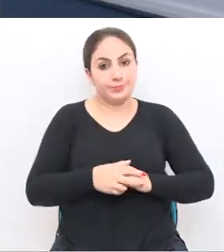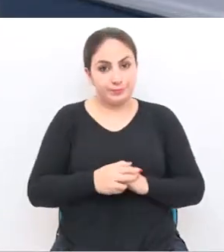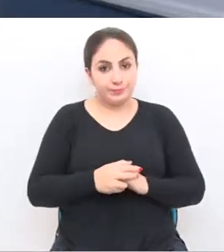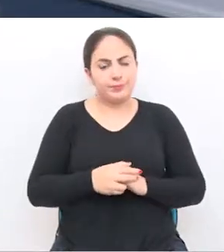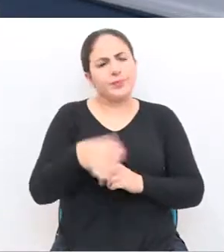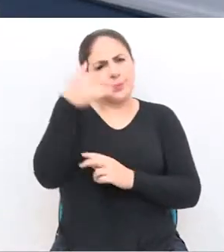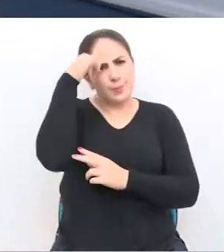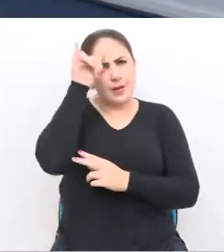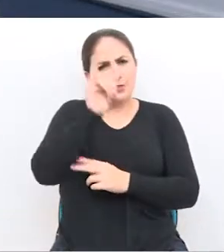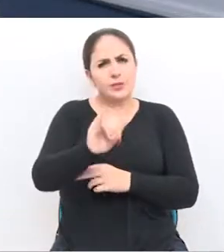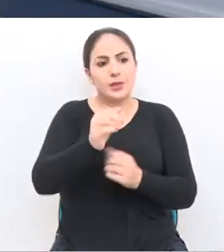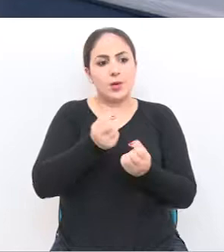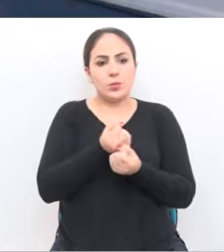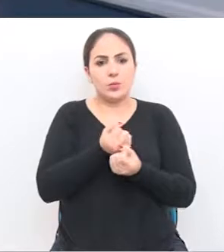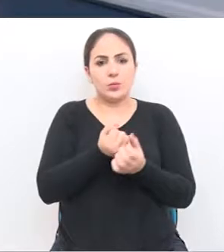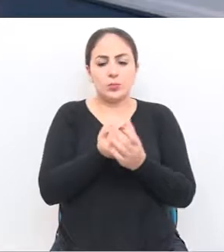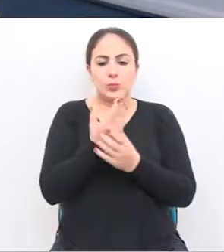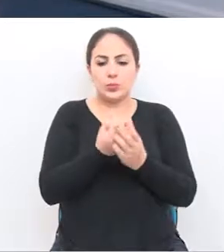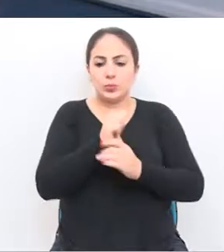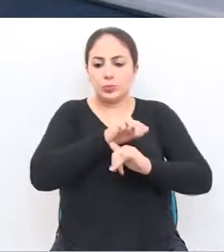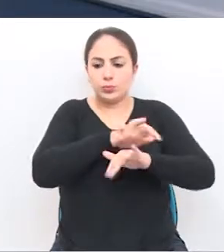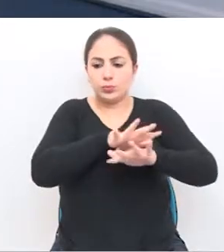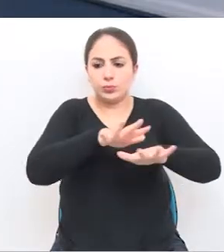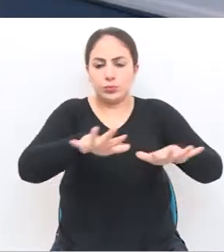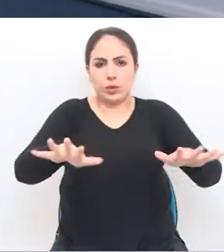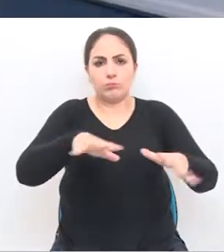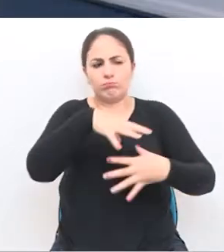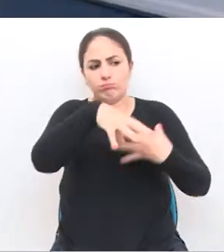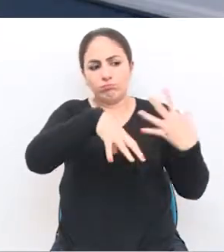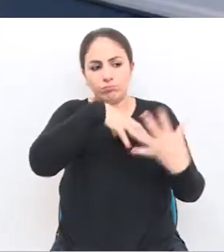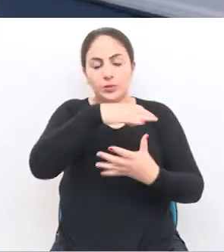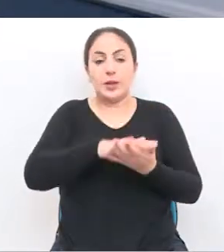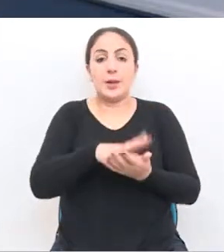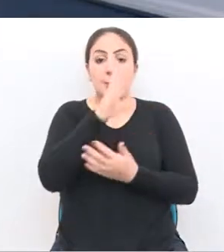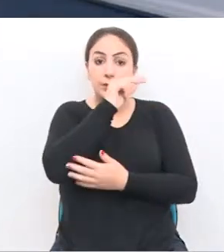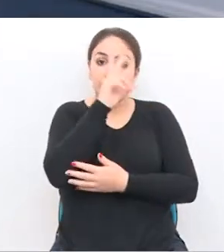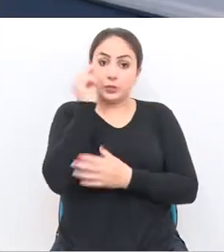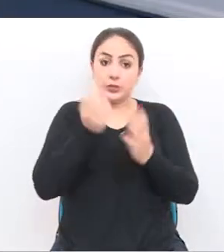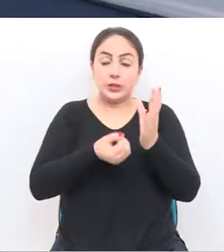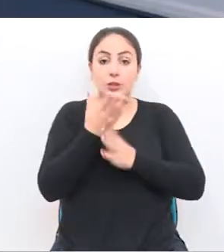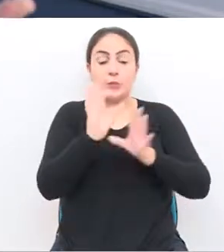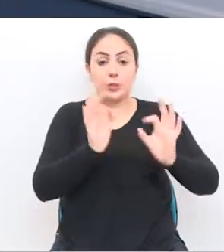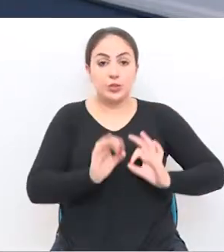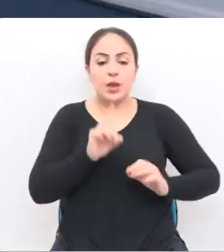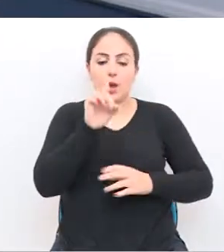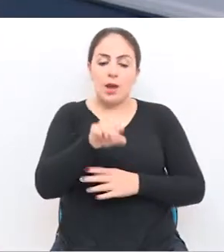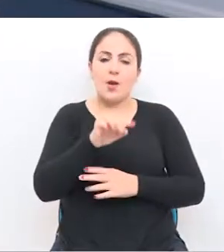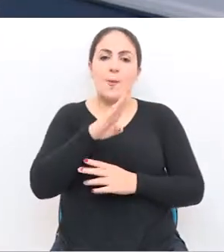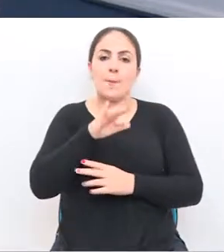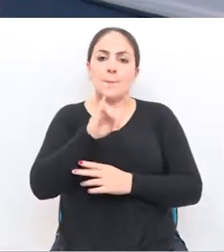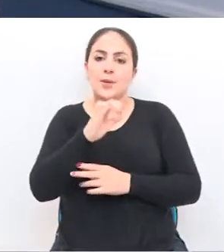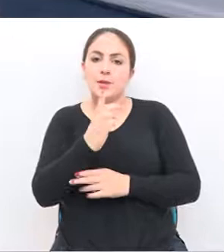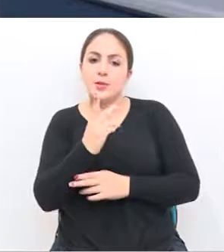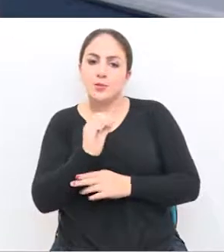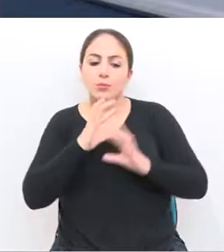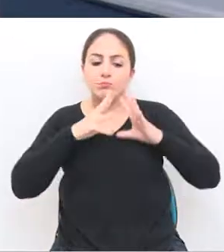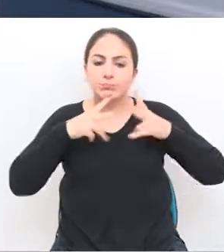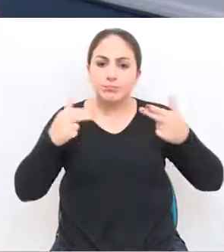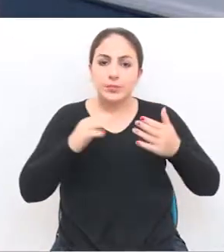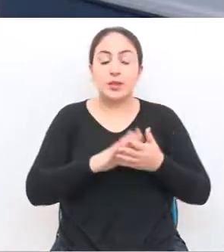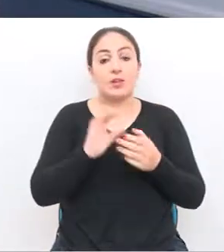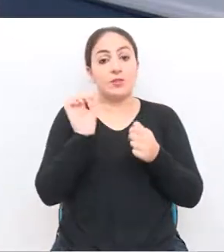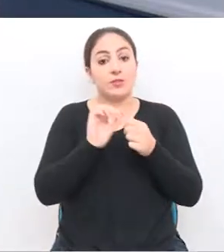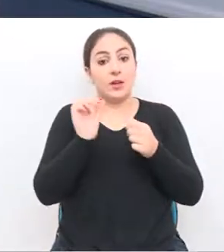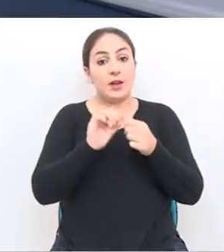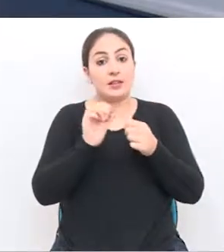Para evitar a procriação desordenada, a Prefeitura criou o programa É o Bicho, que promove a castração de cães